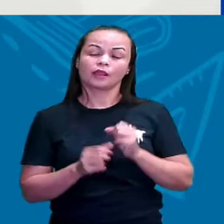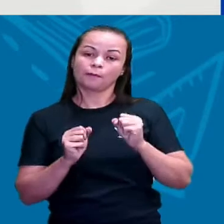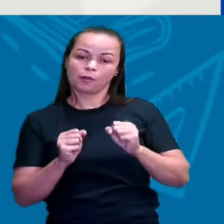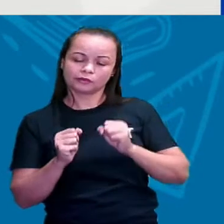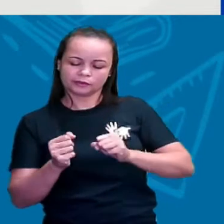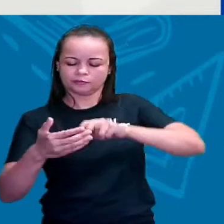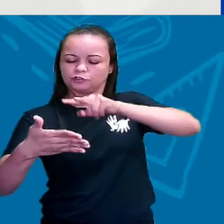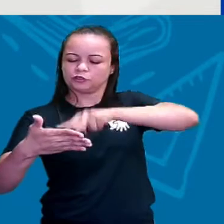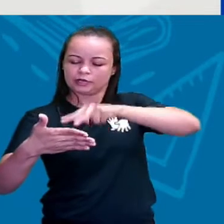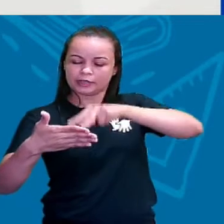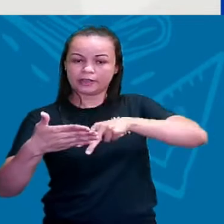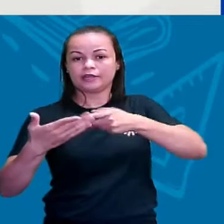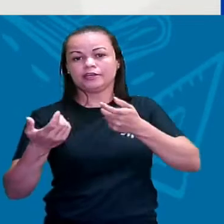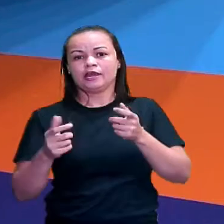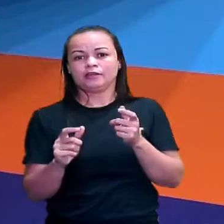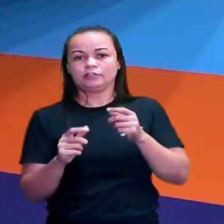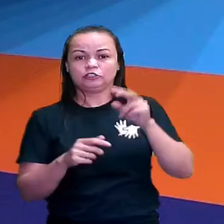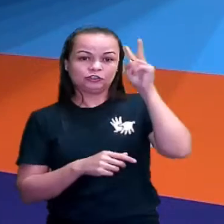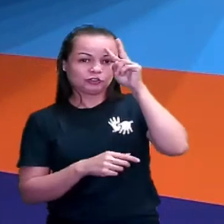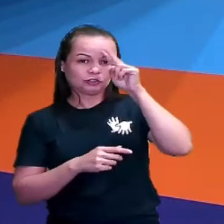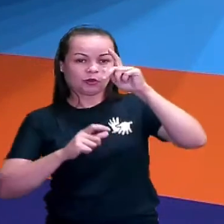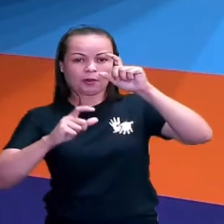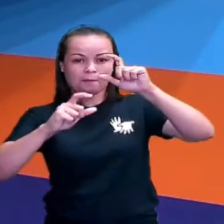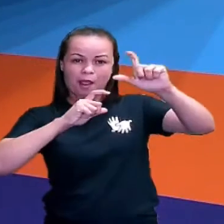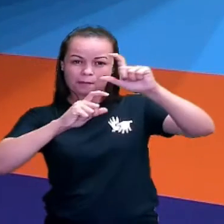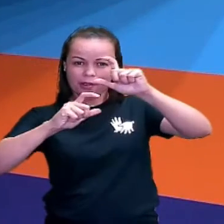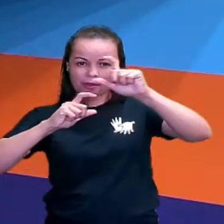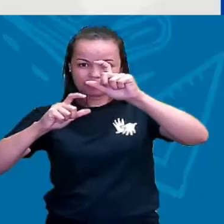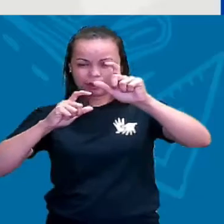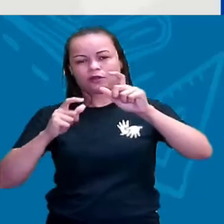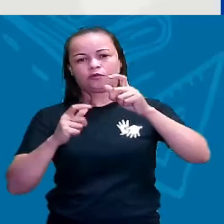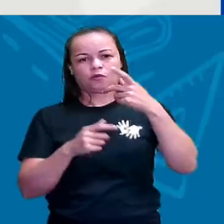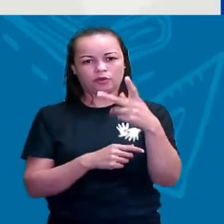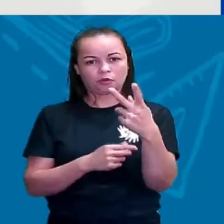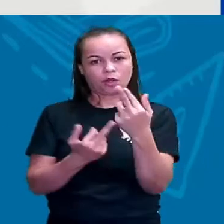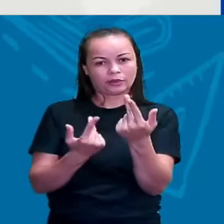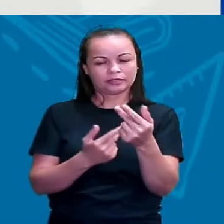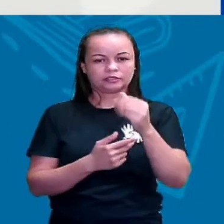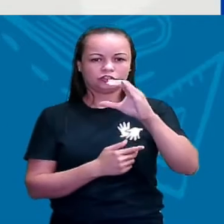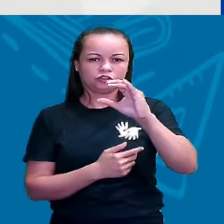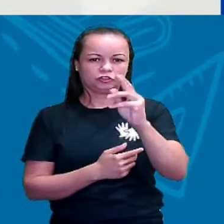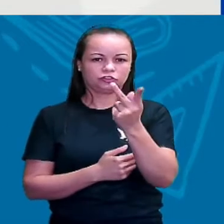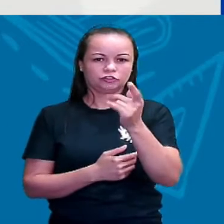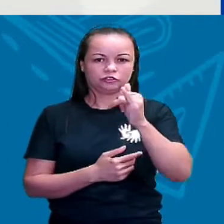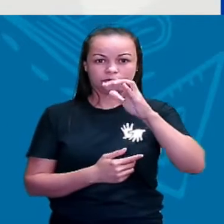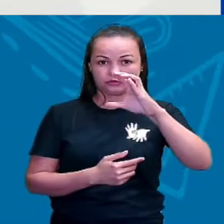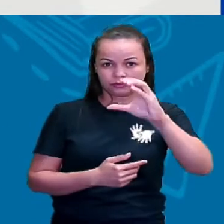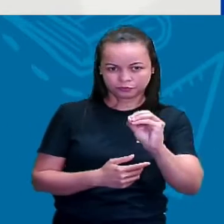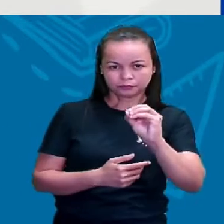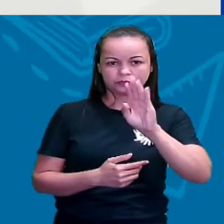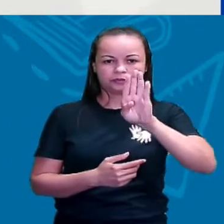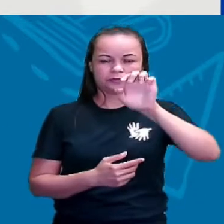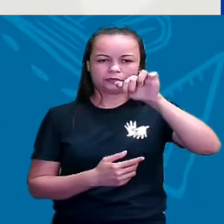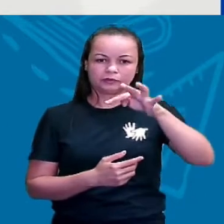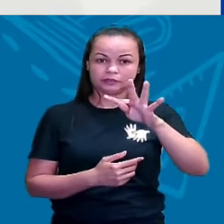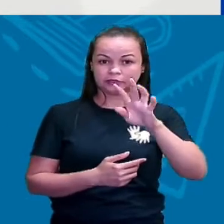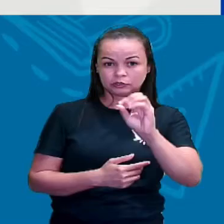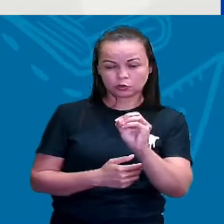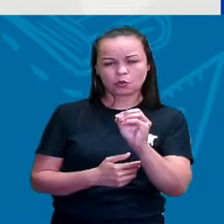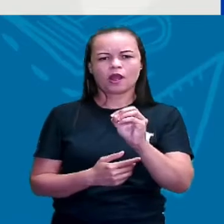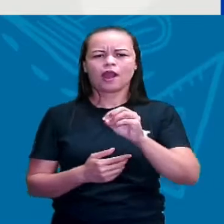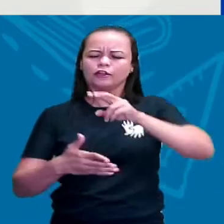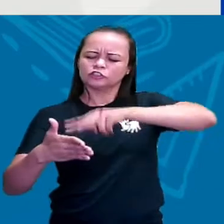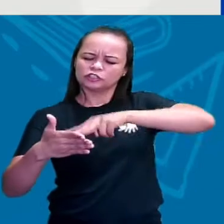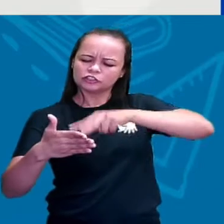em quadrinhos, né? Como essa aí do Chico Bento. E a gente lê para se divertir, a gente lê porque a gente